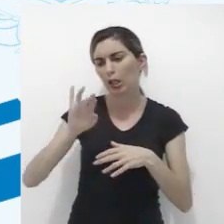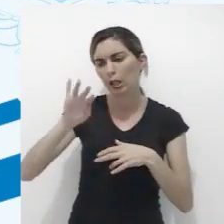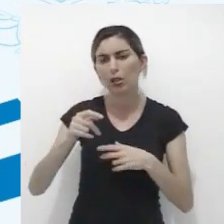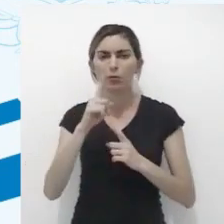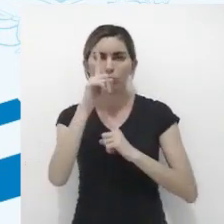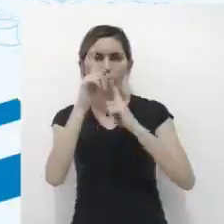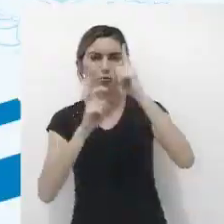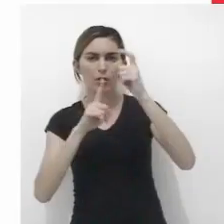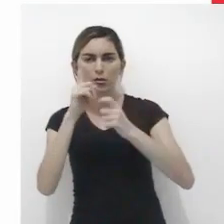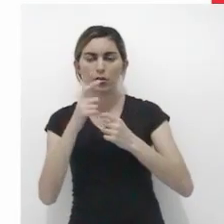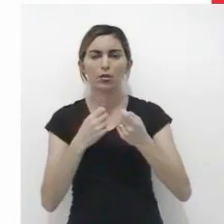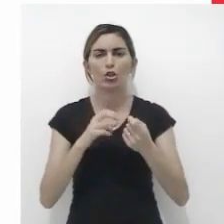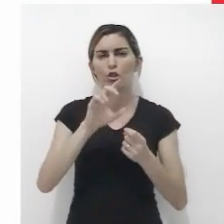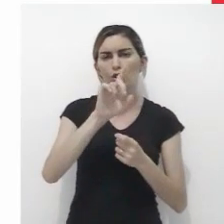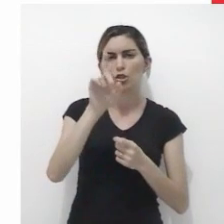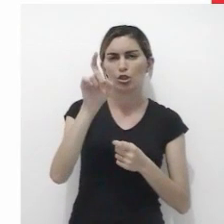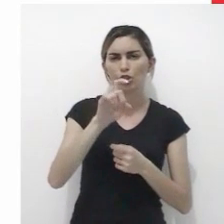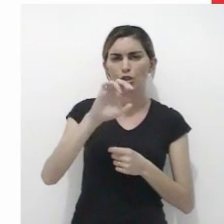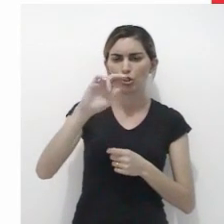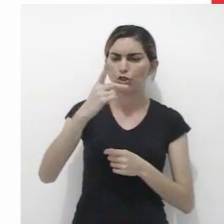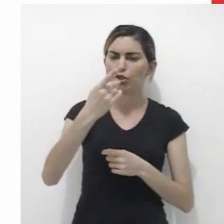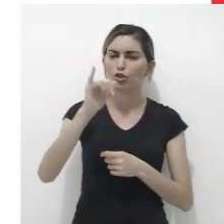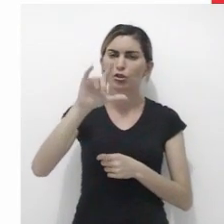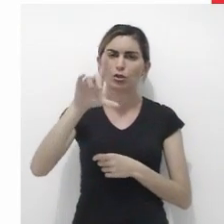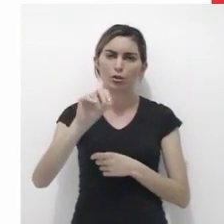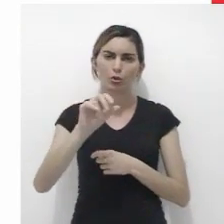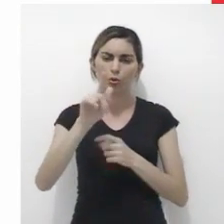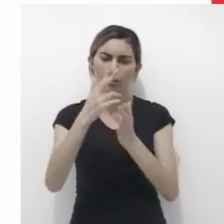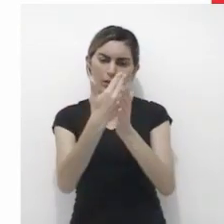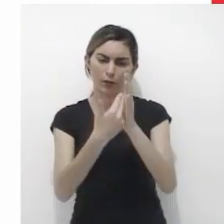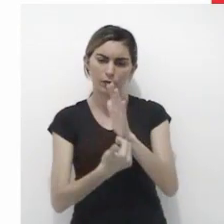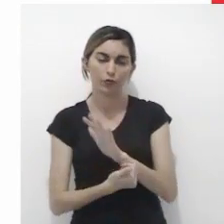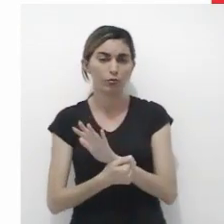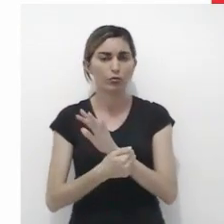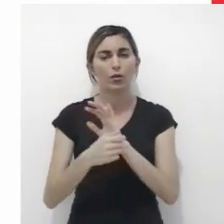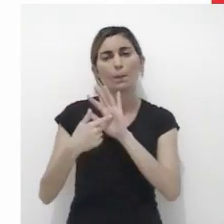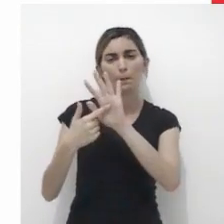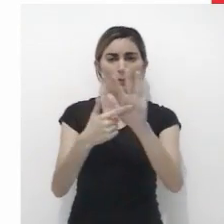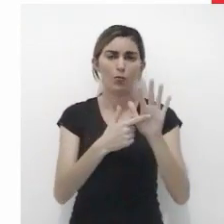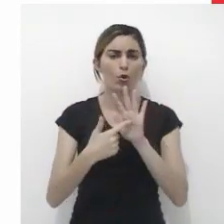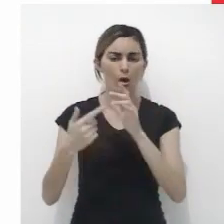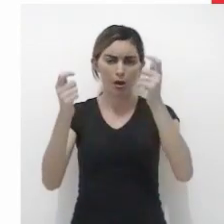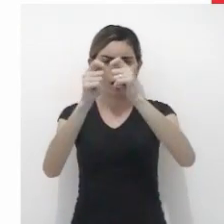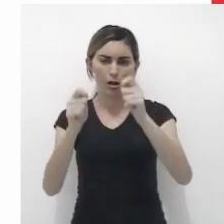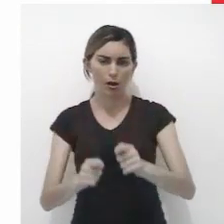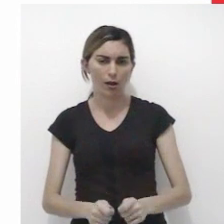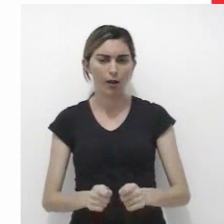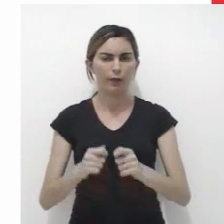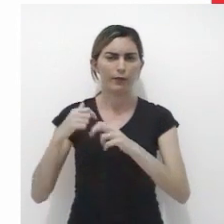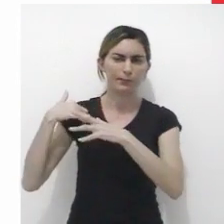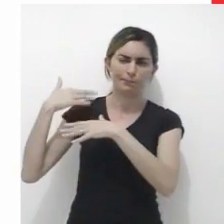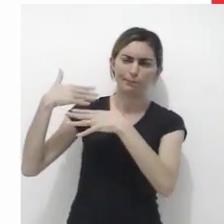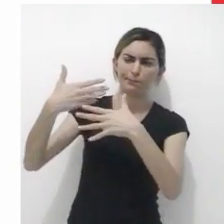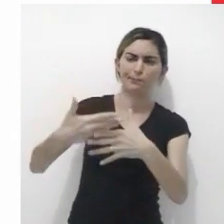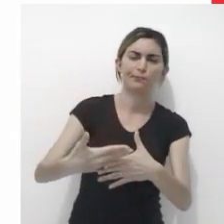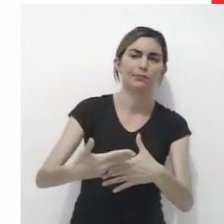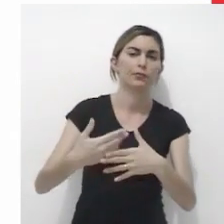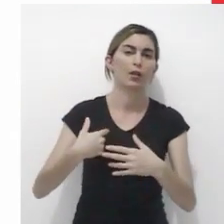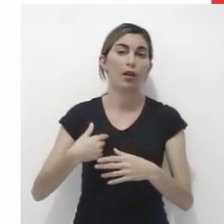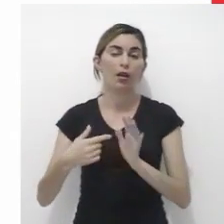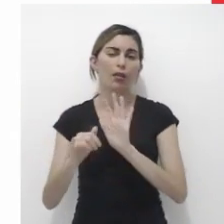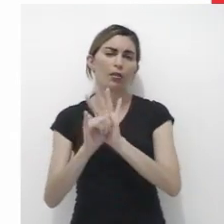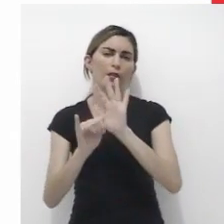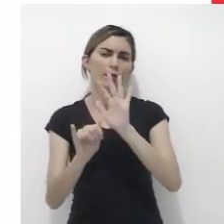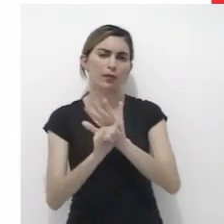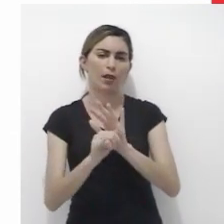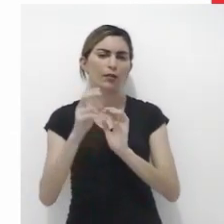e expressões. A xilogravura é uma dessas expressões. Trata-se de uma arte milenar que marca